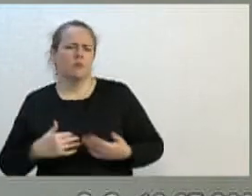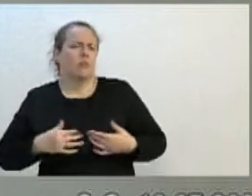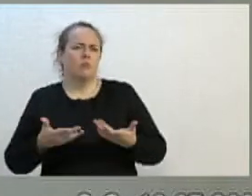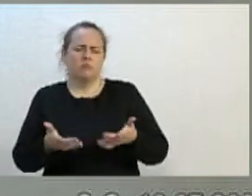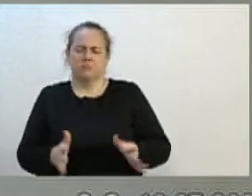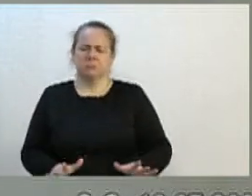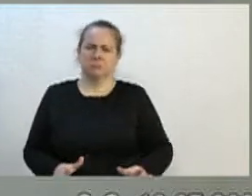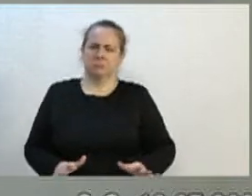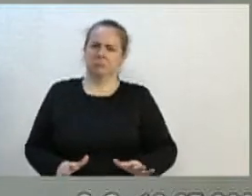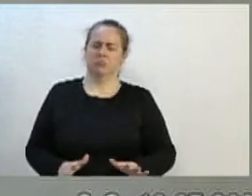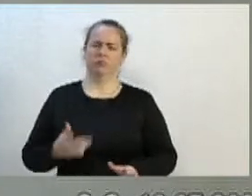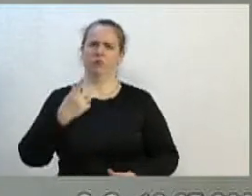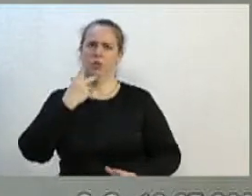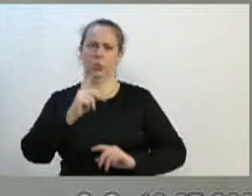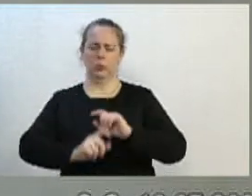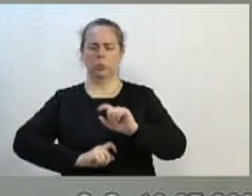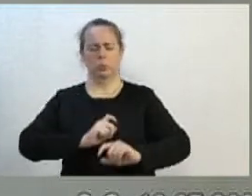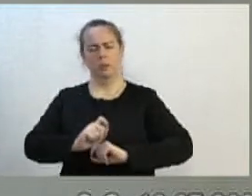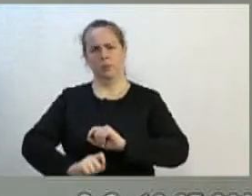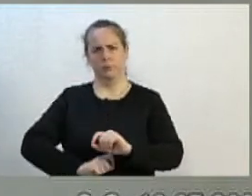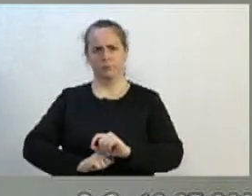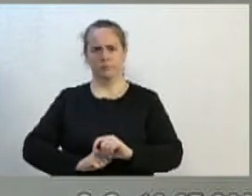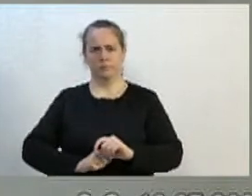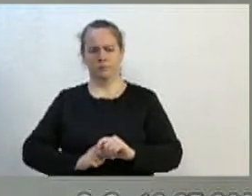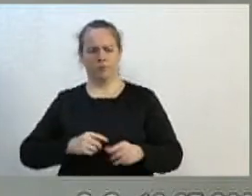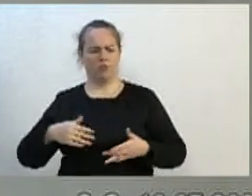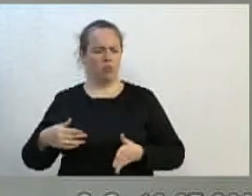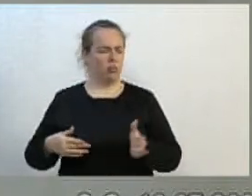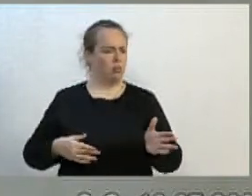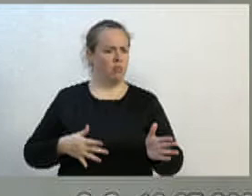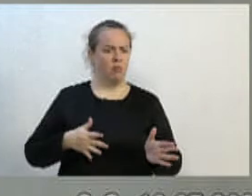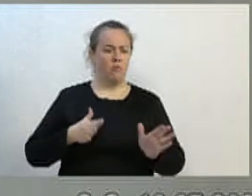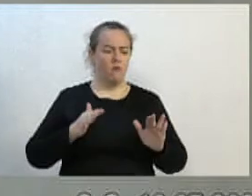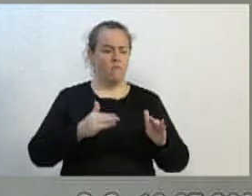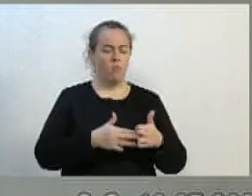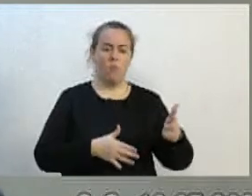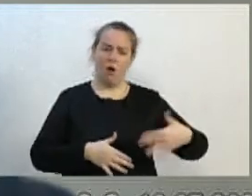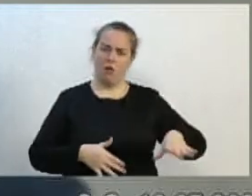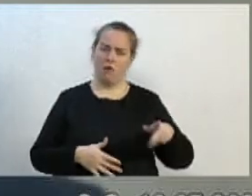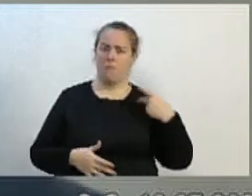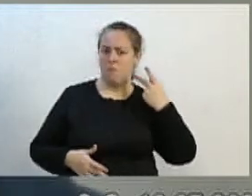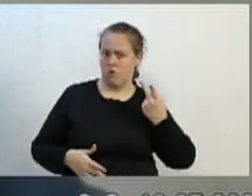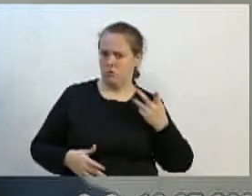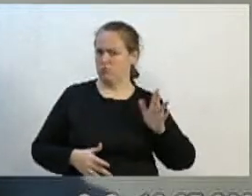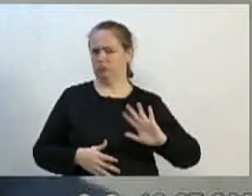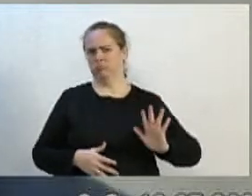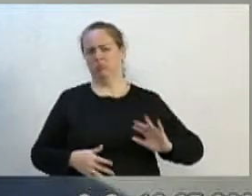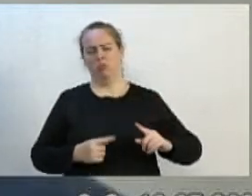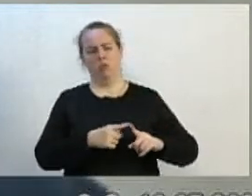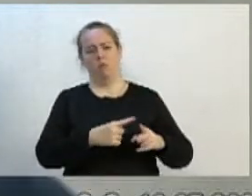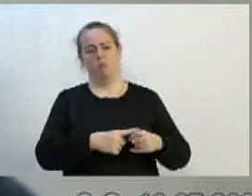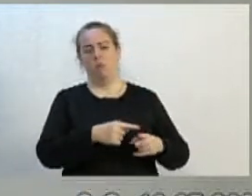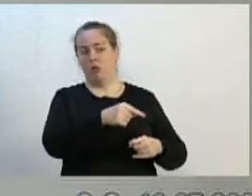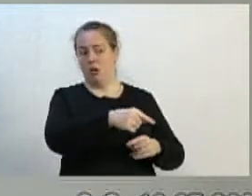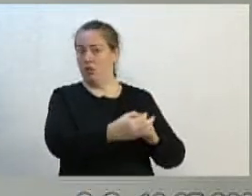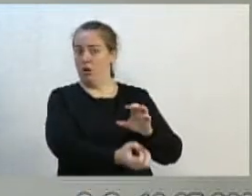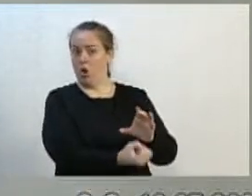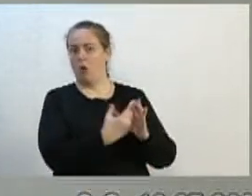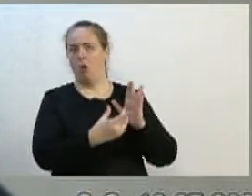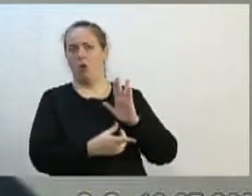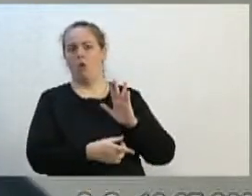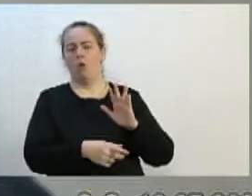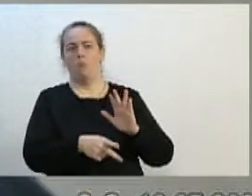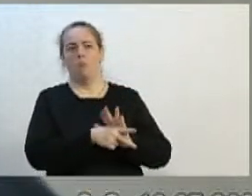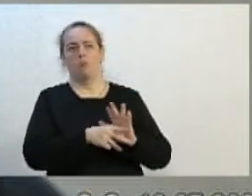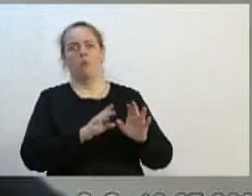do canalha político, não, porque eles não surgiram com a pandemia da Covid